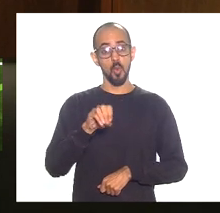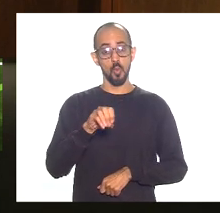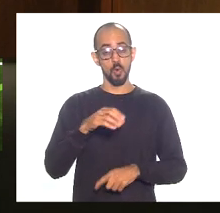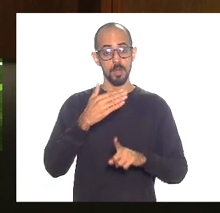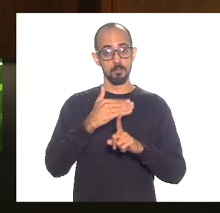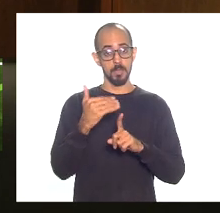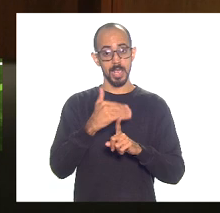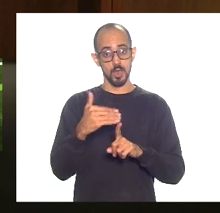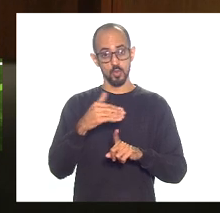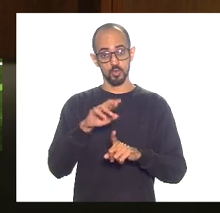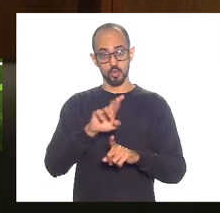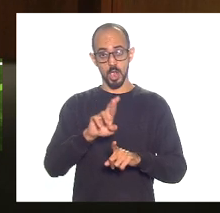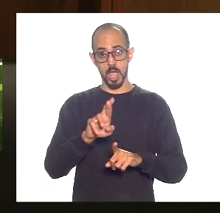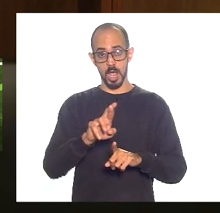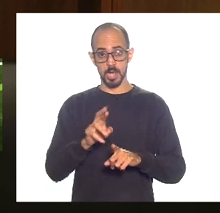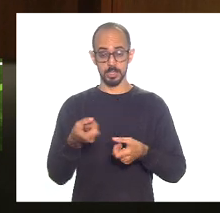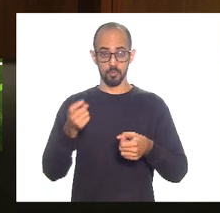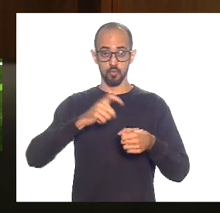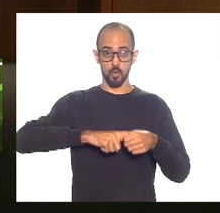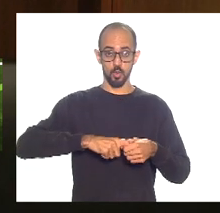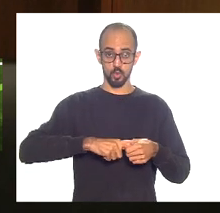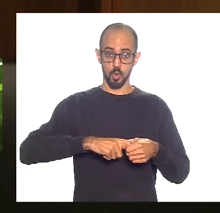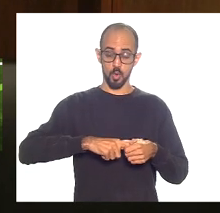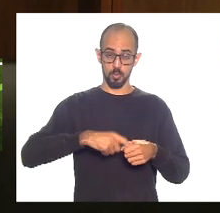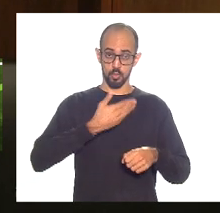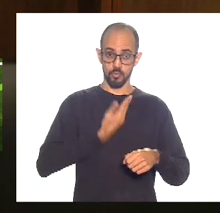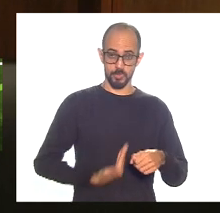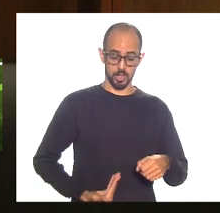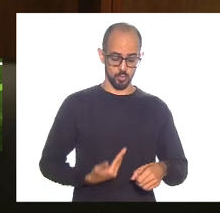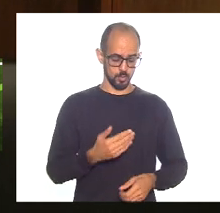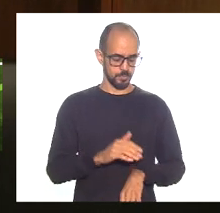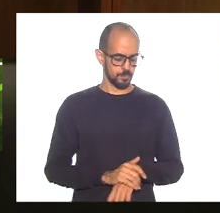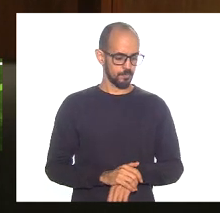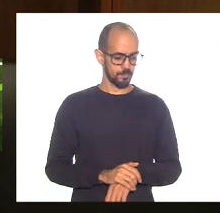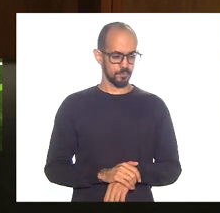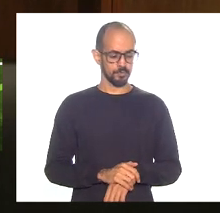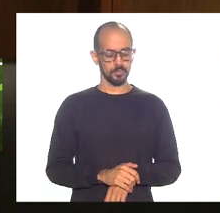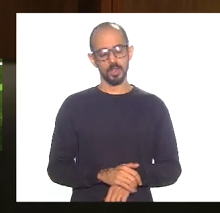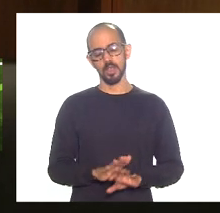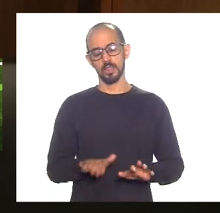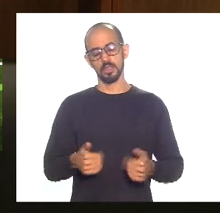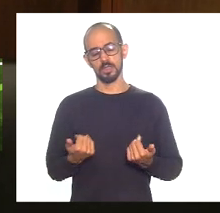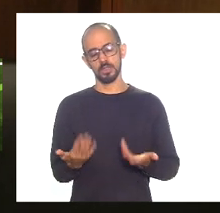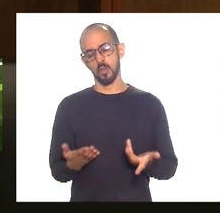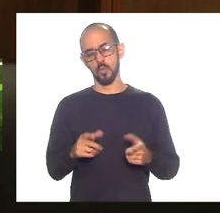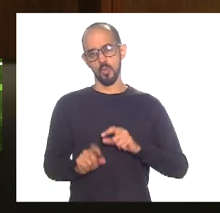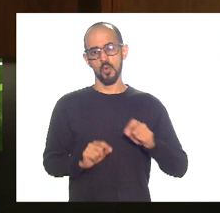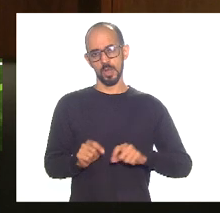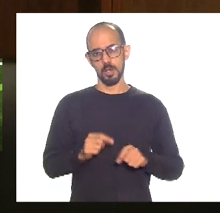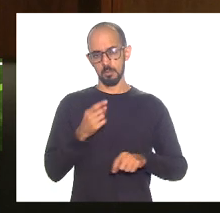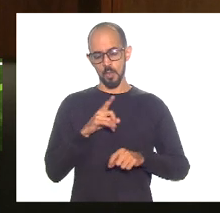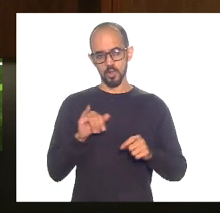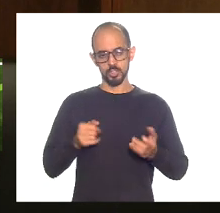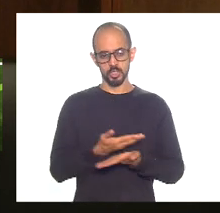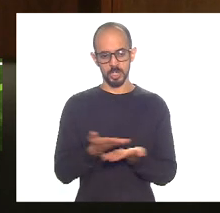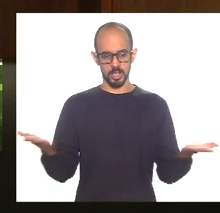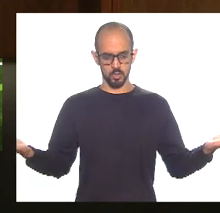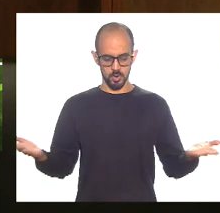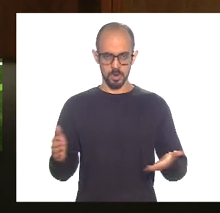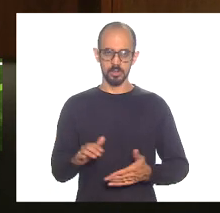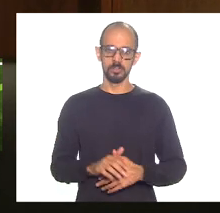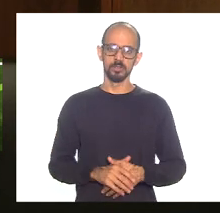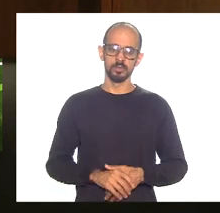que retornaram para os cofres públicos do Tesouro. Então, mais uma vez, bom dia a todos e a todas.